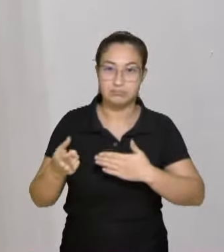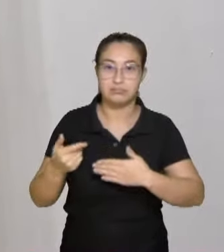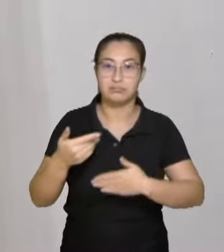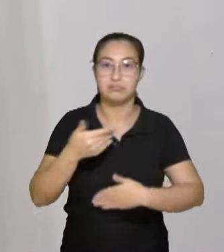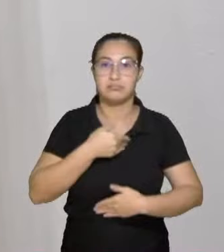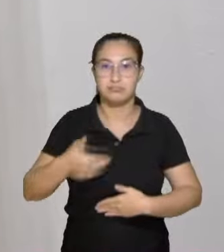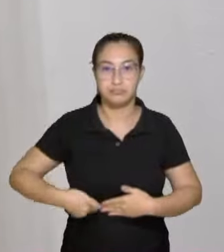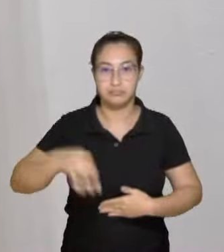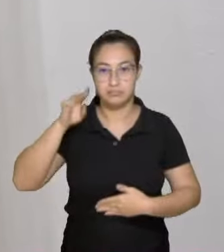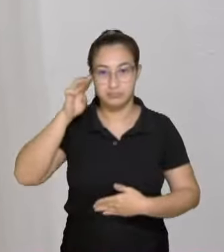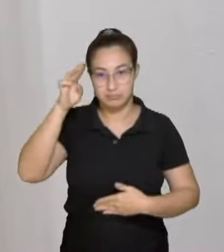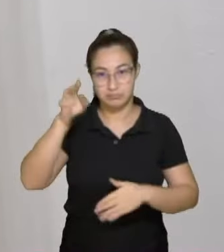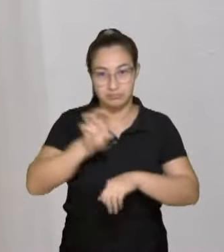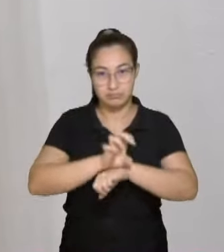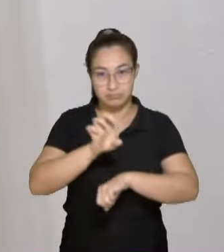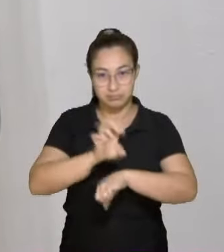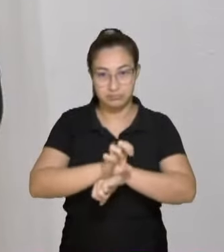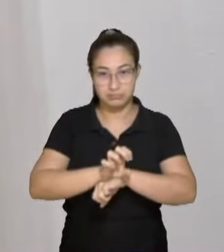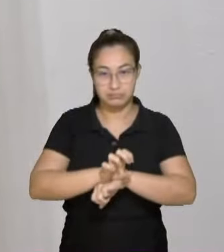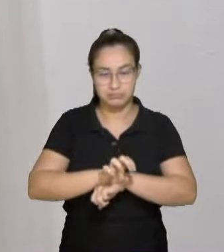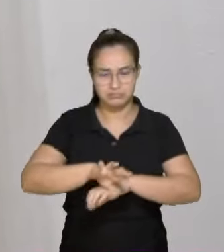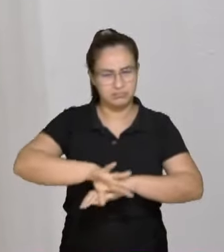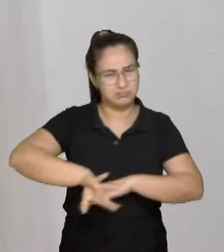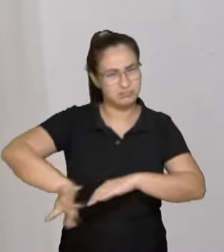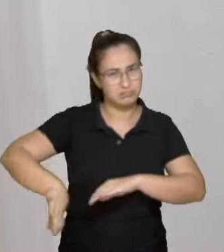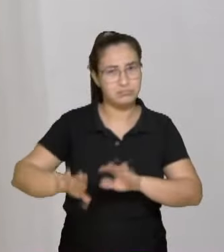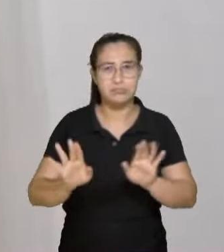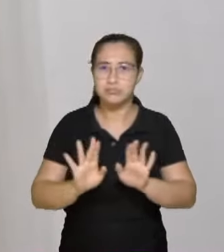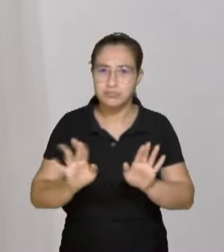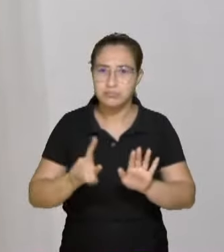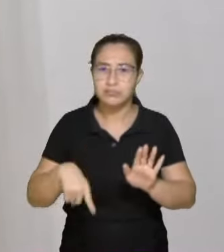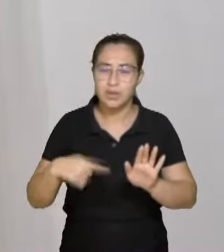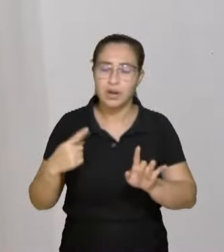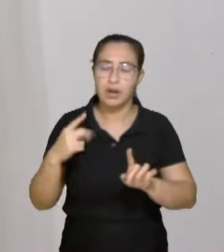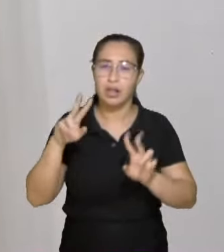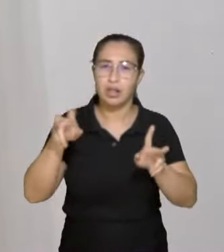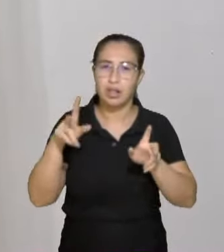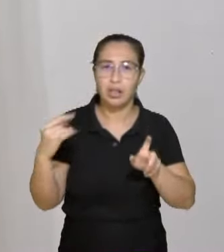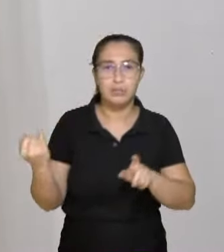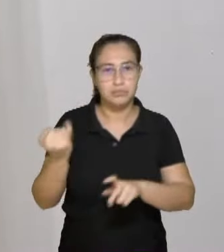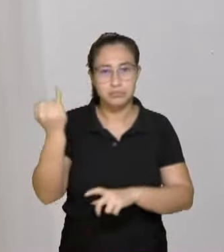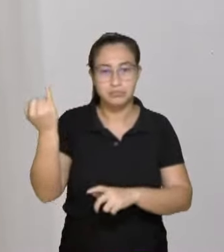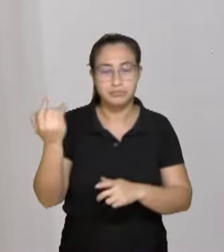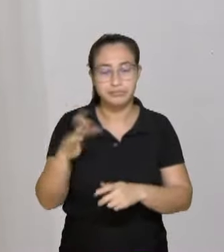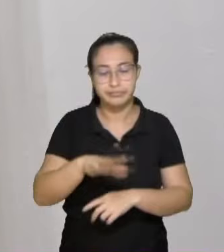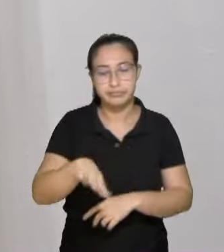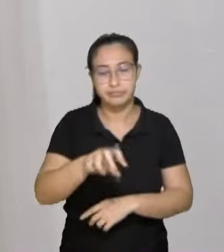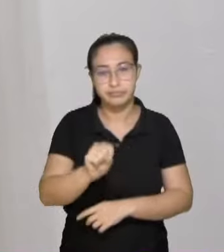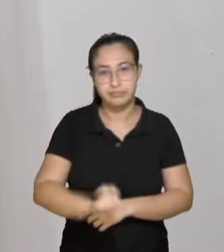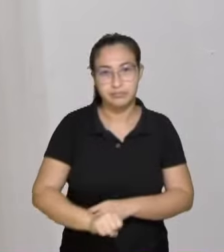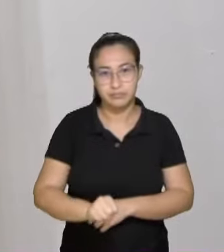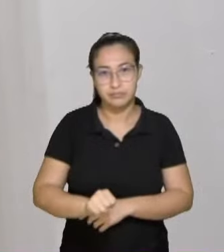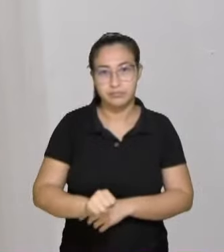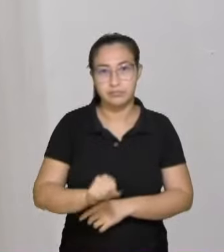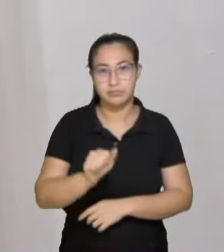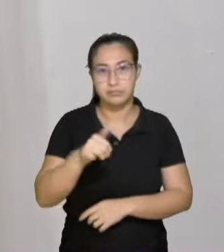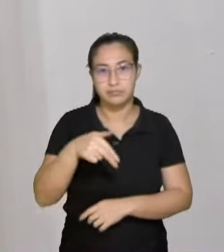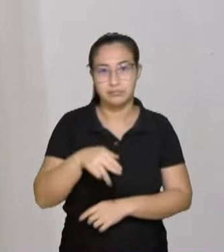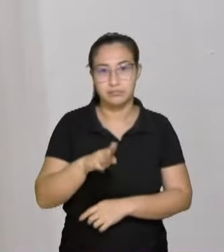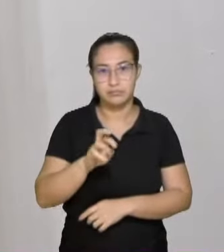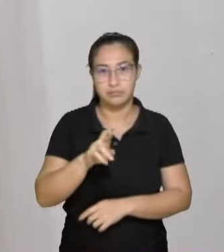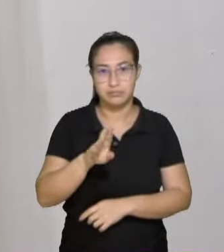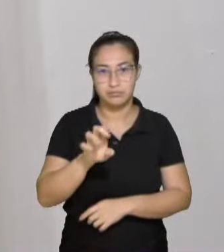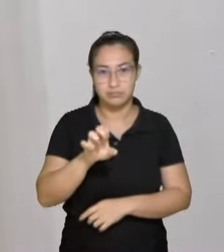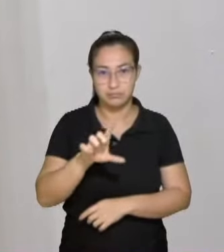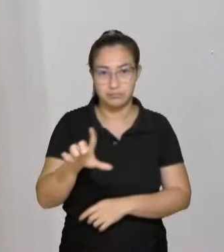Estado, para que não deixe isso de lado, para que coloque isso como pauta necessária para a região sul e para a região da Murel, porque é, mais do que